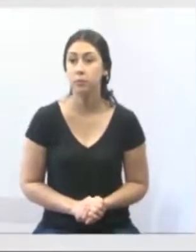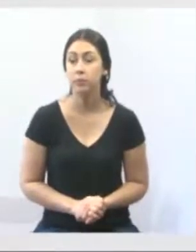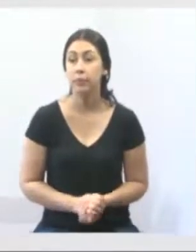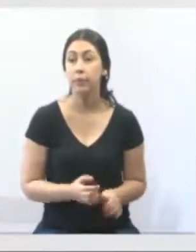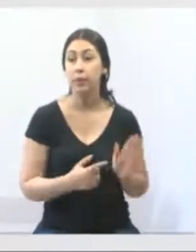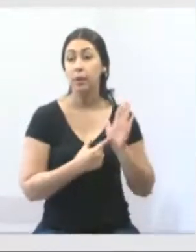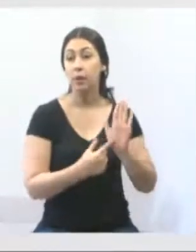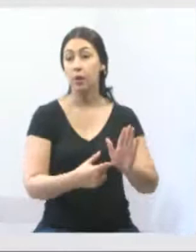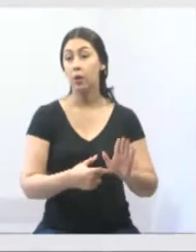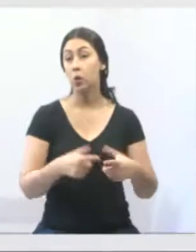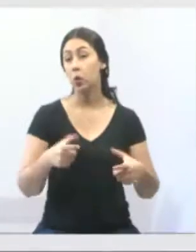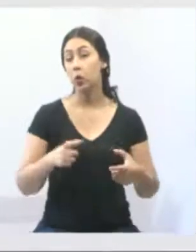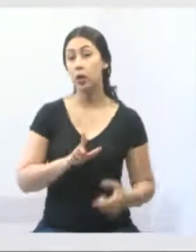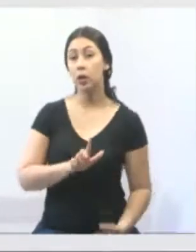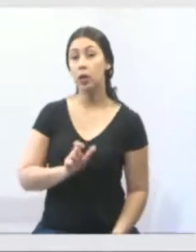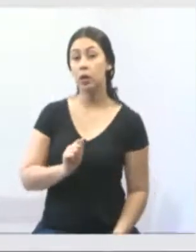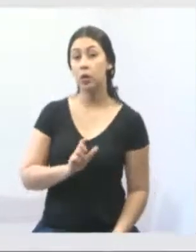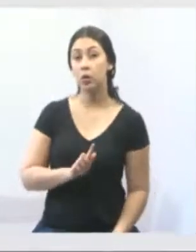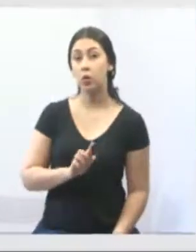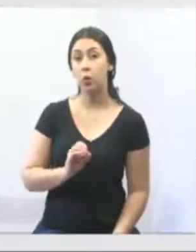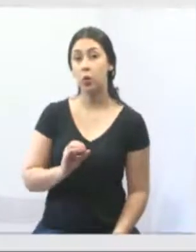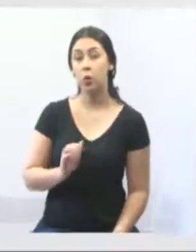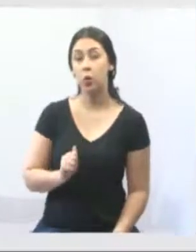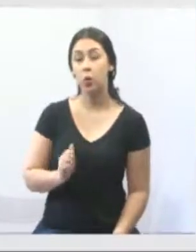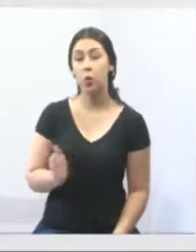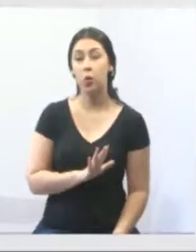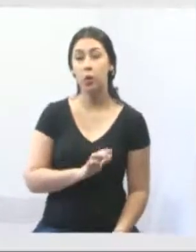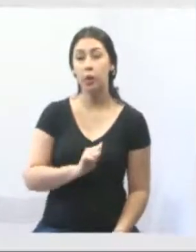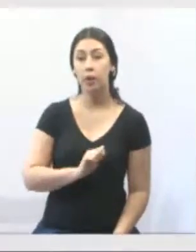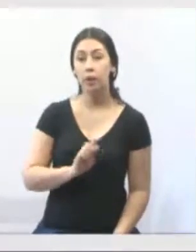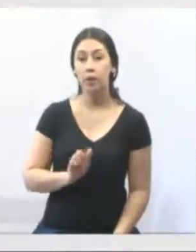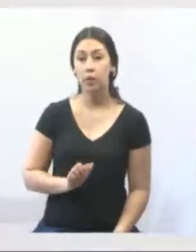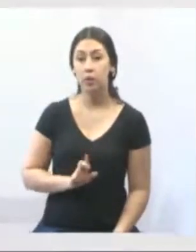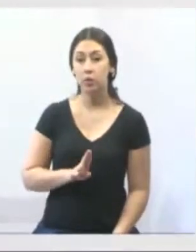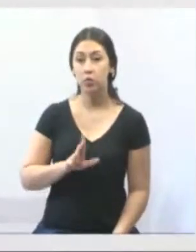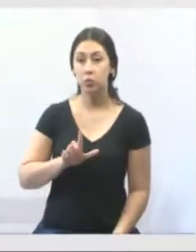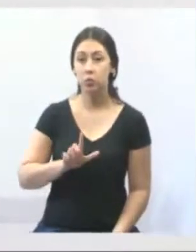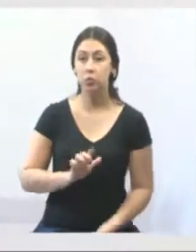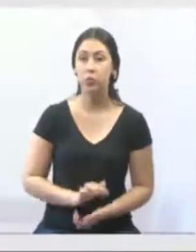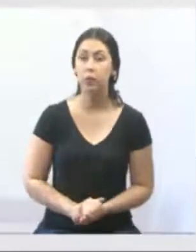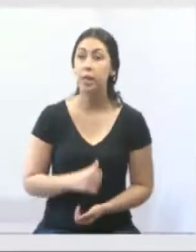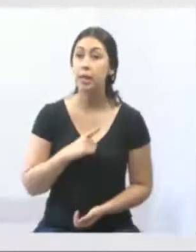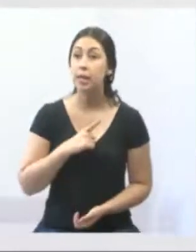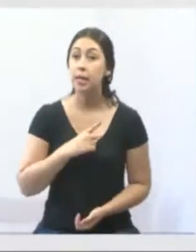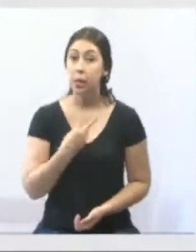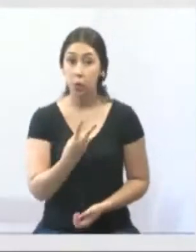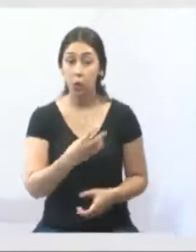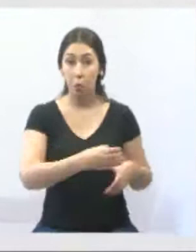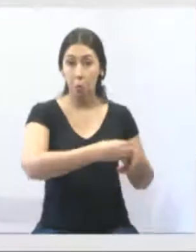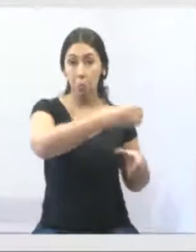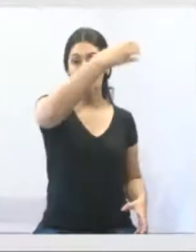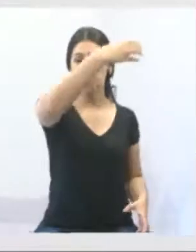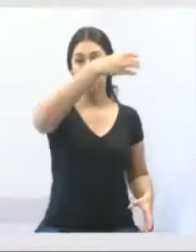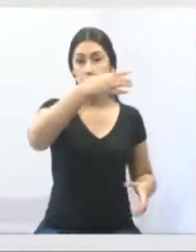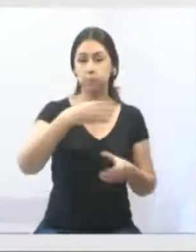Aí é lá no Lagoa Azul. Nós temos dois pós, está sendo feito o asfalto,